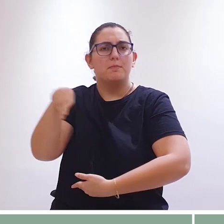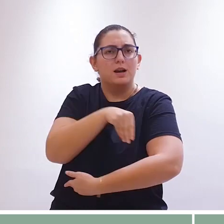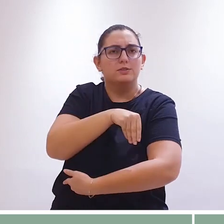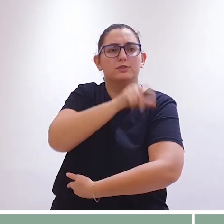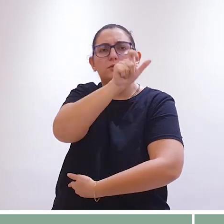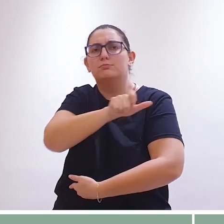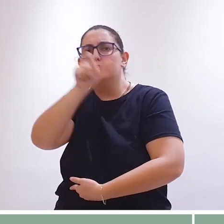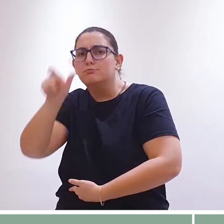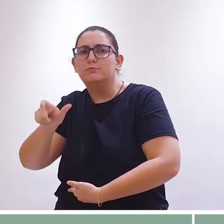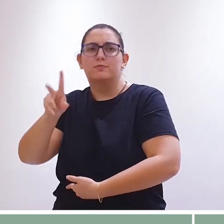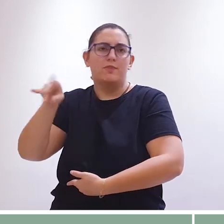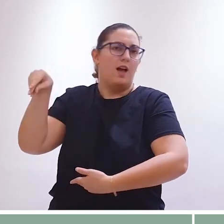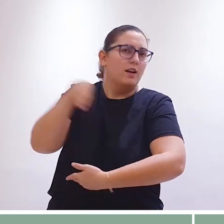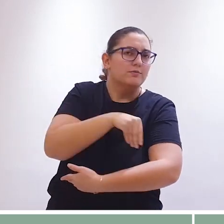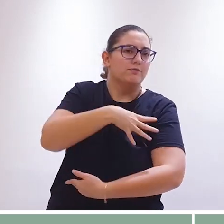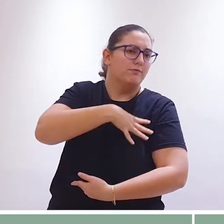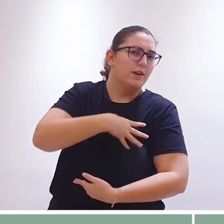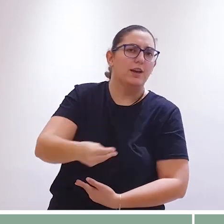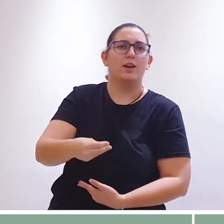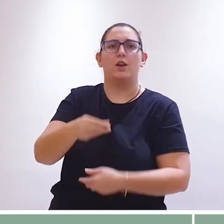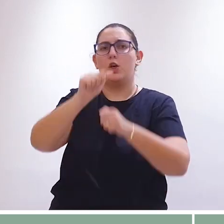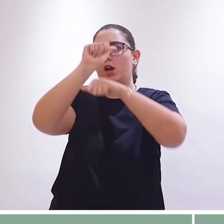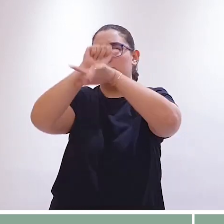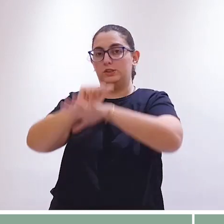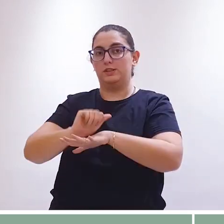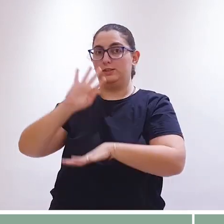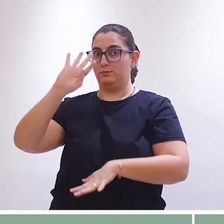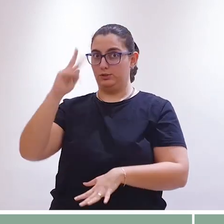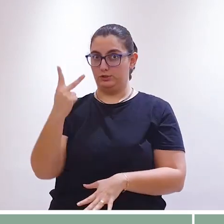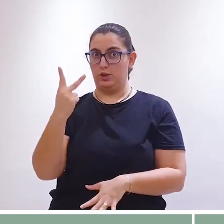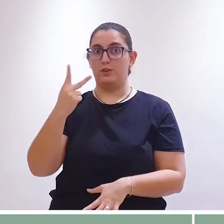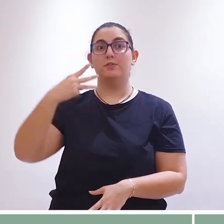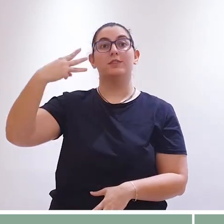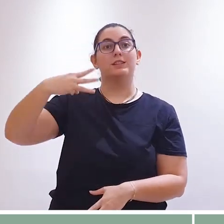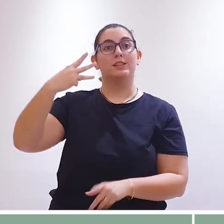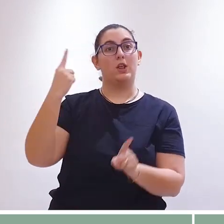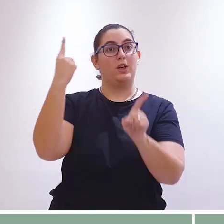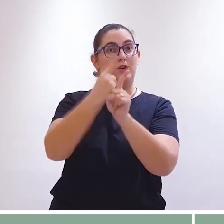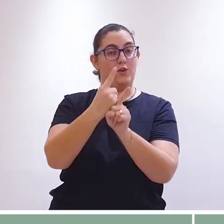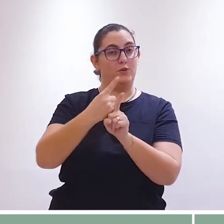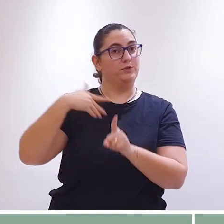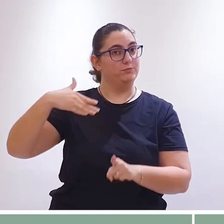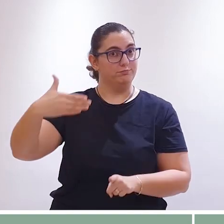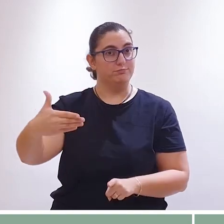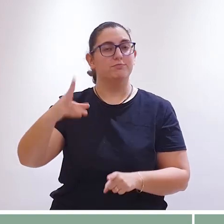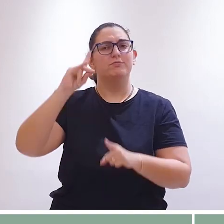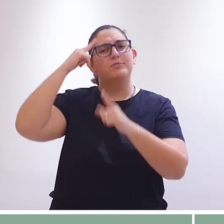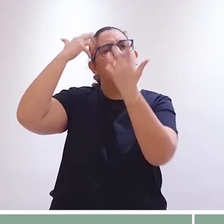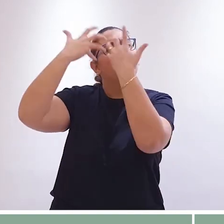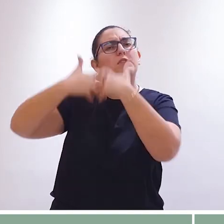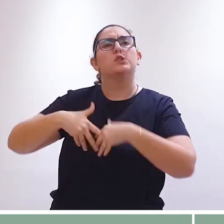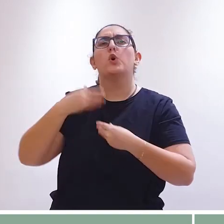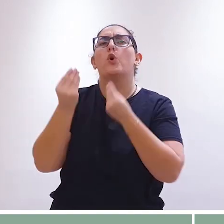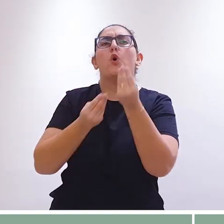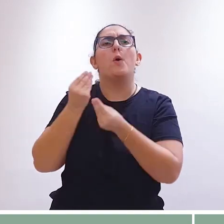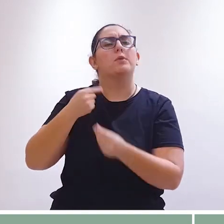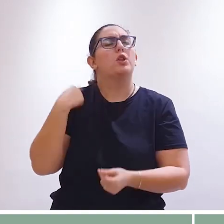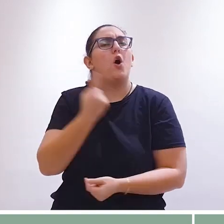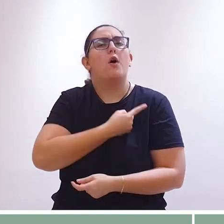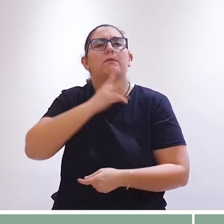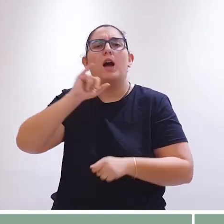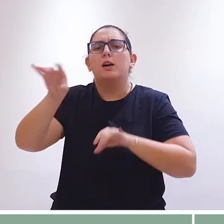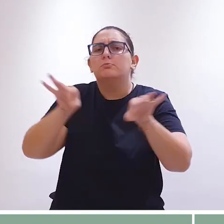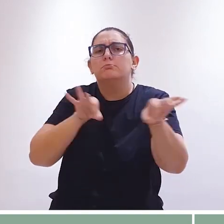irão batizar seus filhos nas comunidades de nossa arquidiocese. Nesse nosso terceiro encontro, eu te convido a refletir sobre a